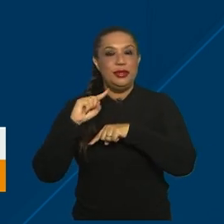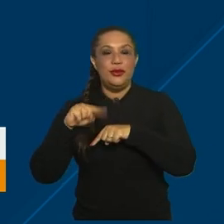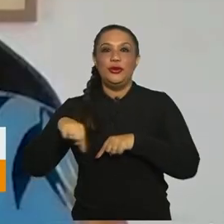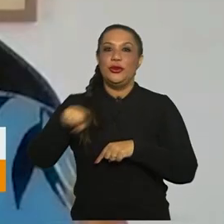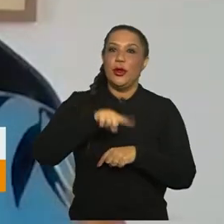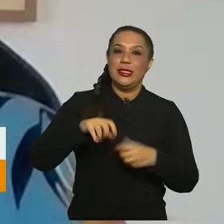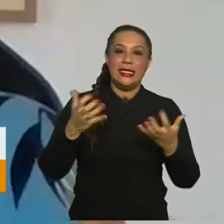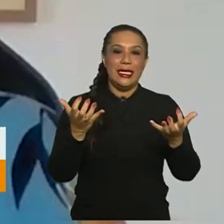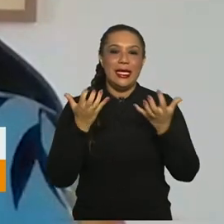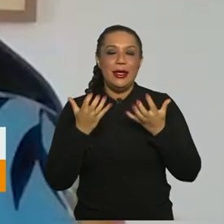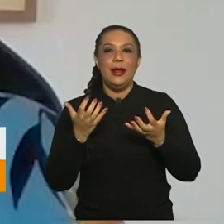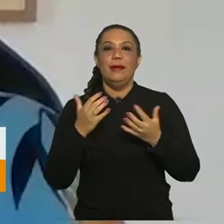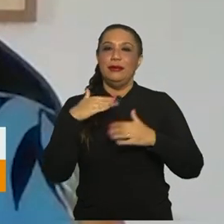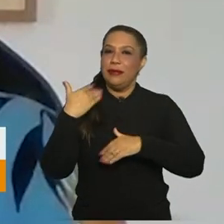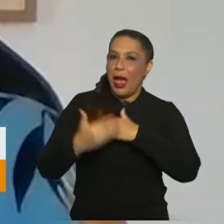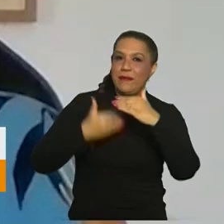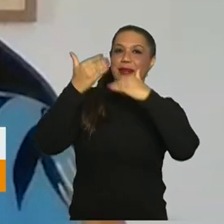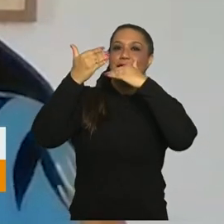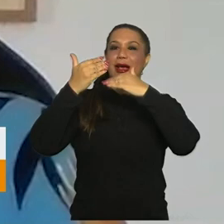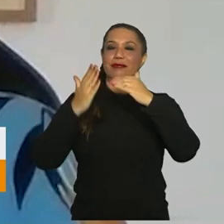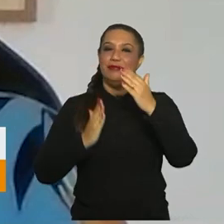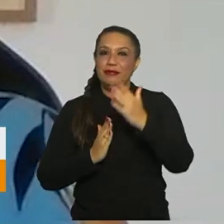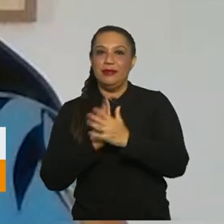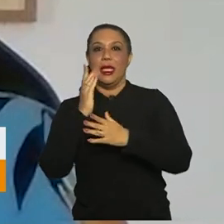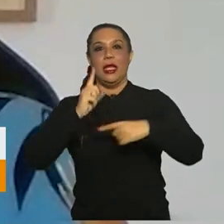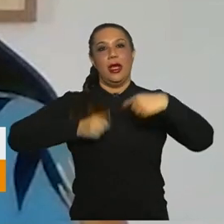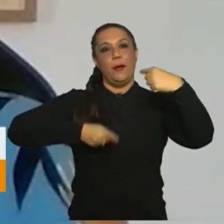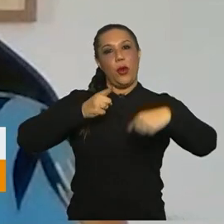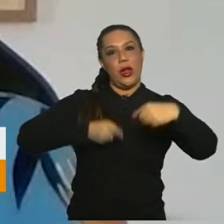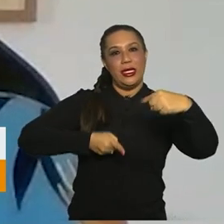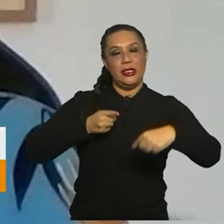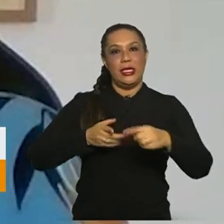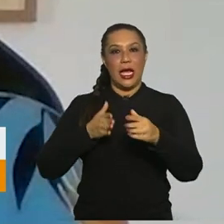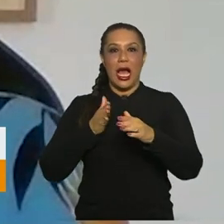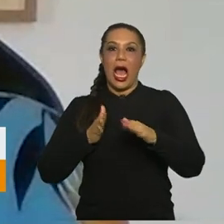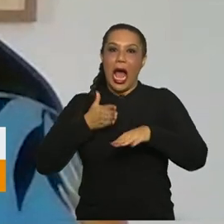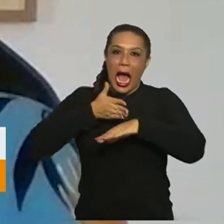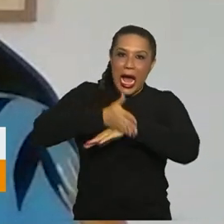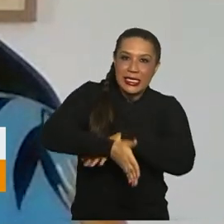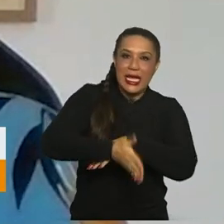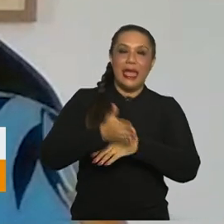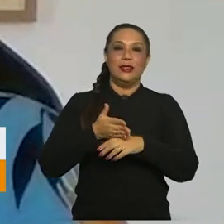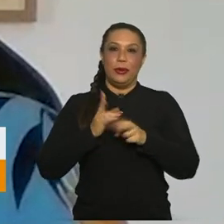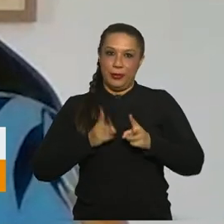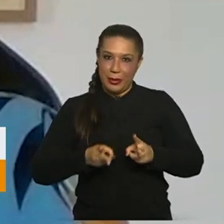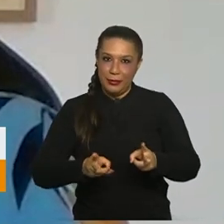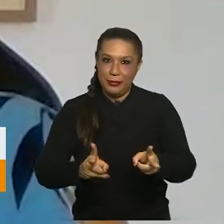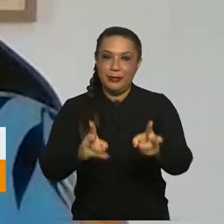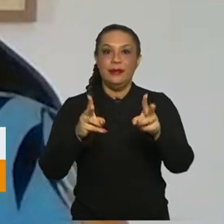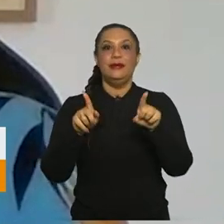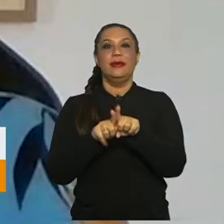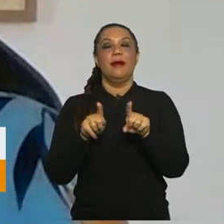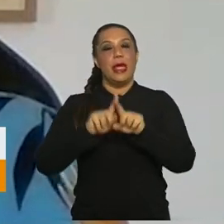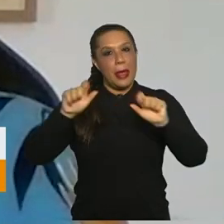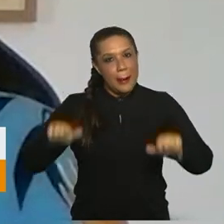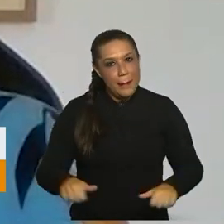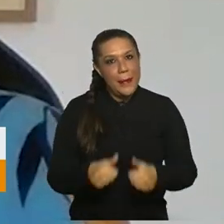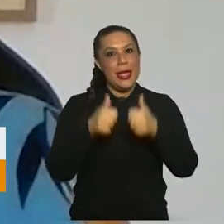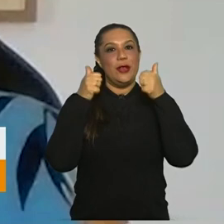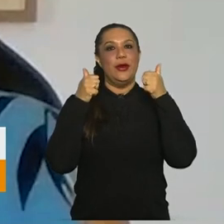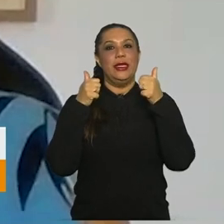né, cada vez mais avançar nas políticas tanto de acesso como de permanência, como também da melhoria